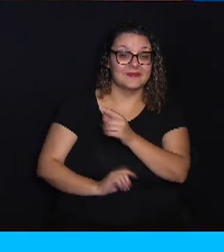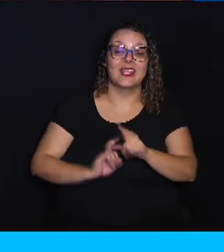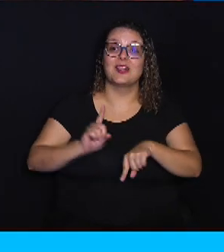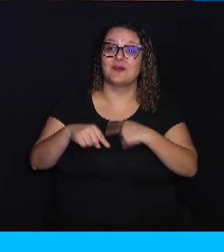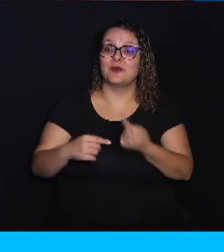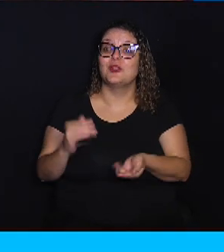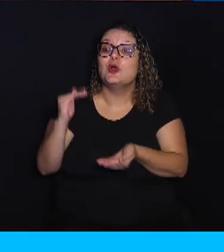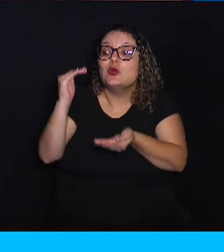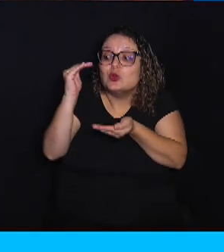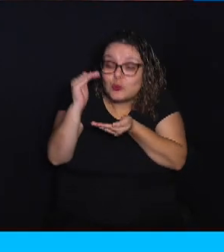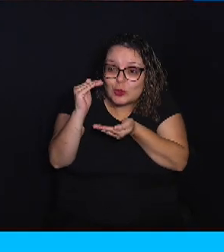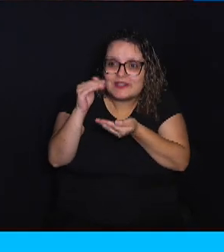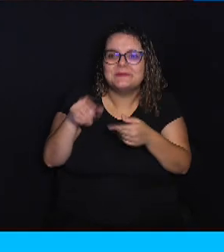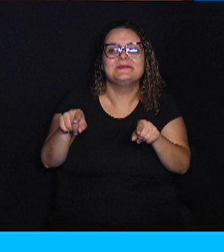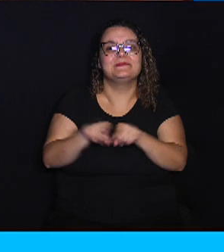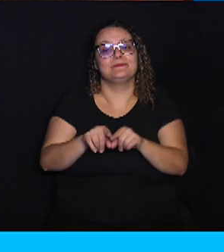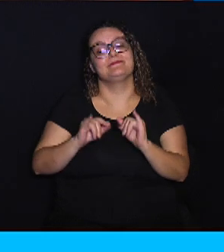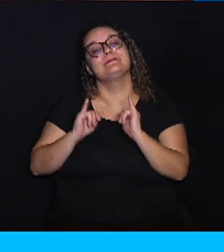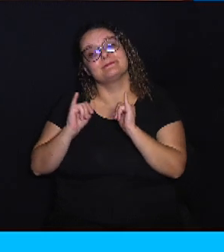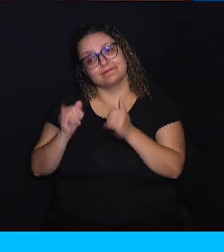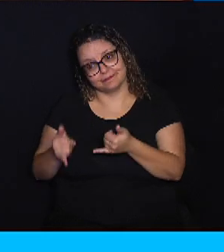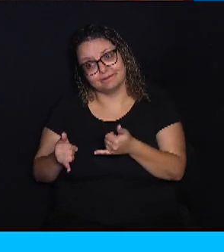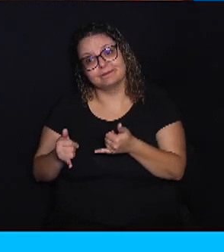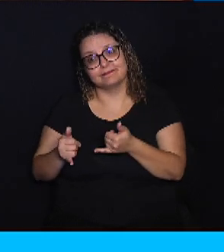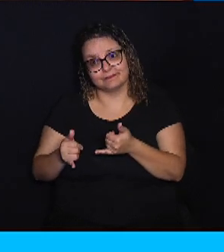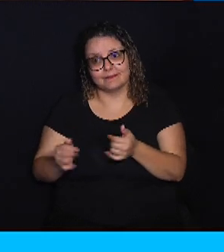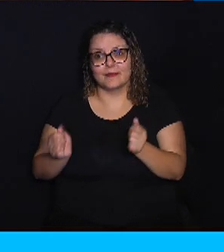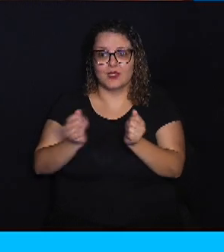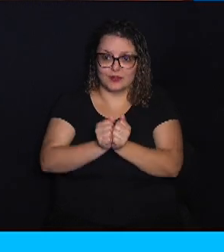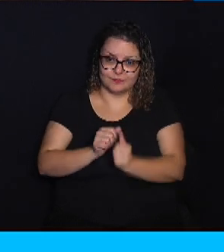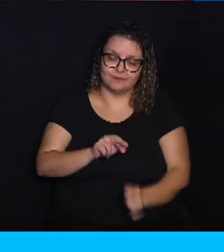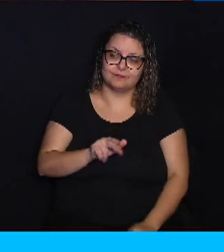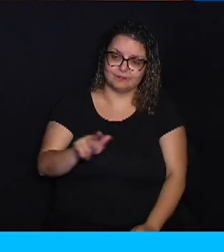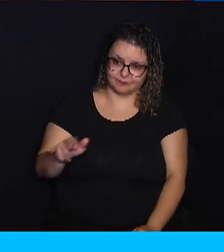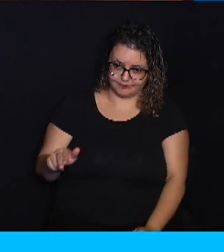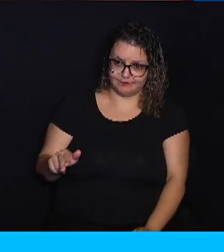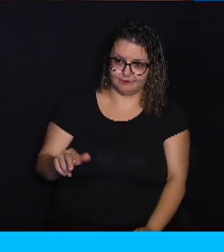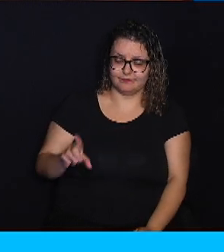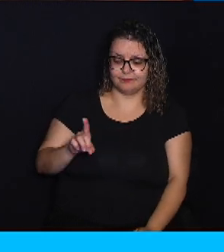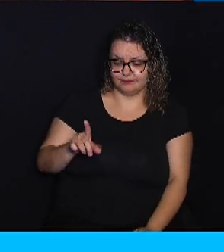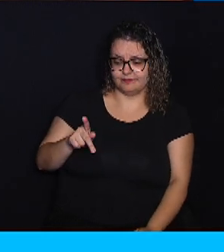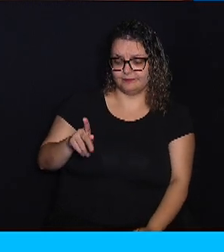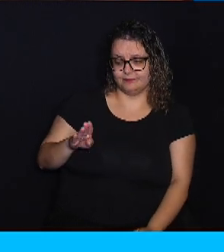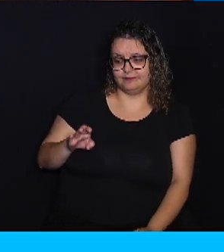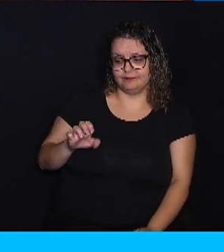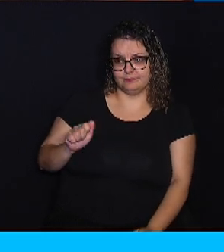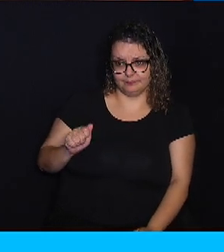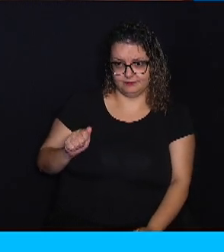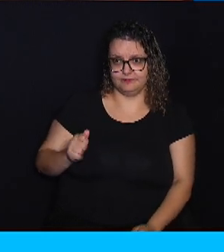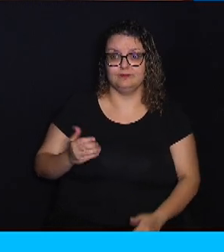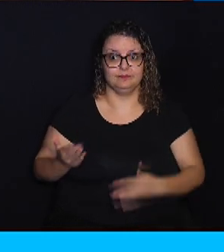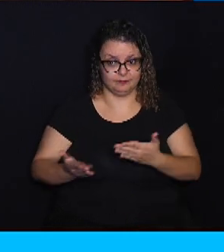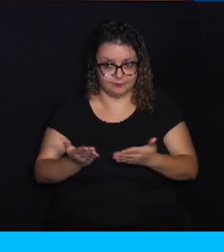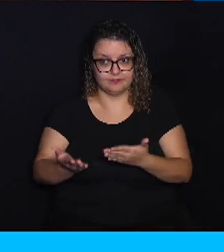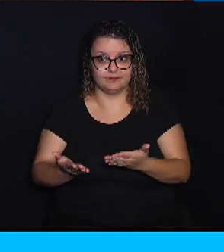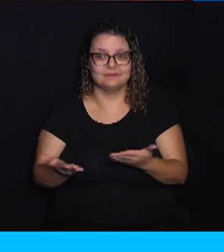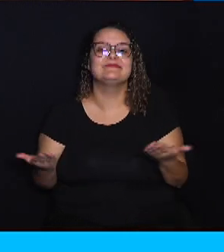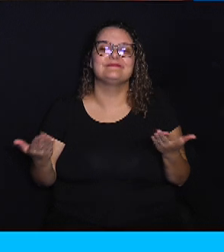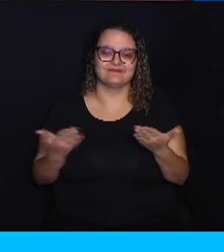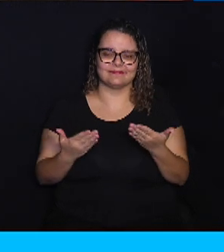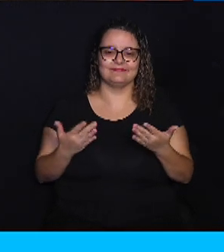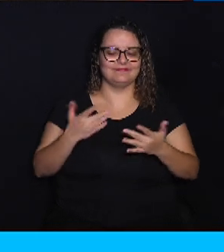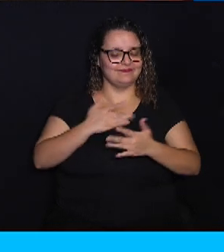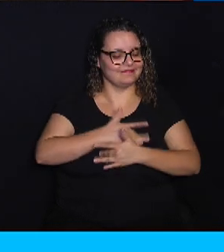filhotão que também foi abandonado com seus irmãozinhos. No DPBEA, ele passou por tratamento e agora